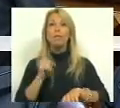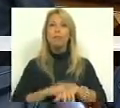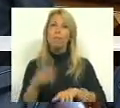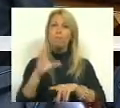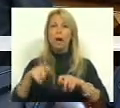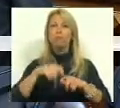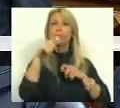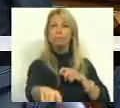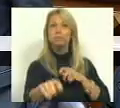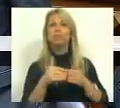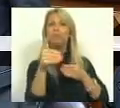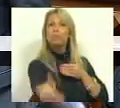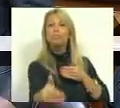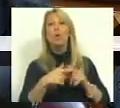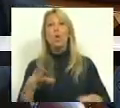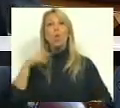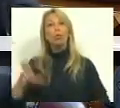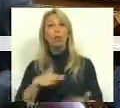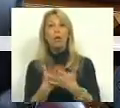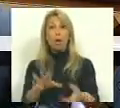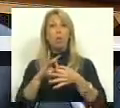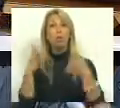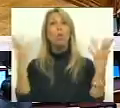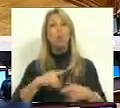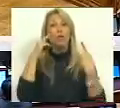Portugal proceder à consolidação das suas contas públicas.